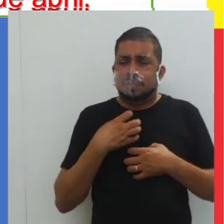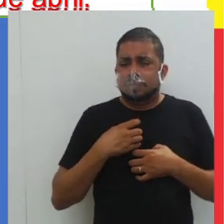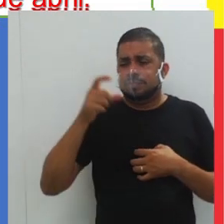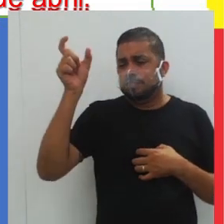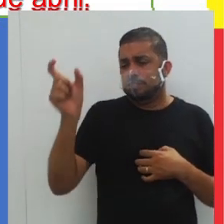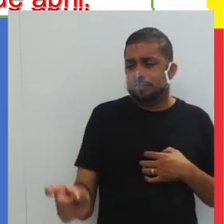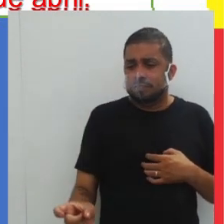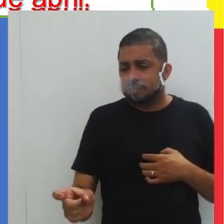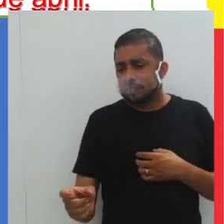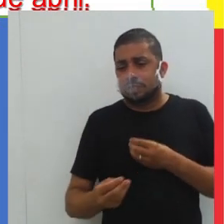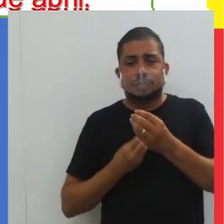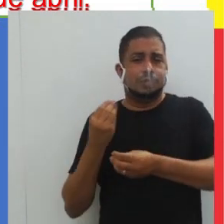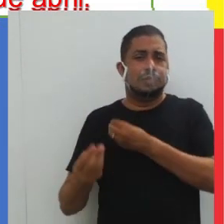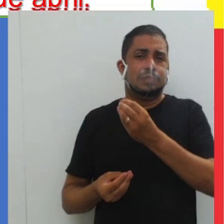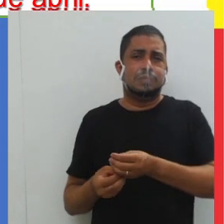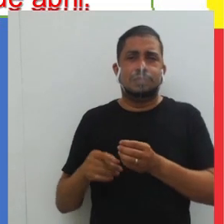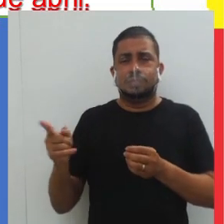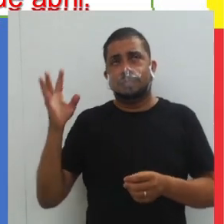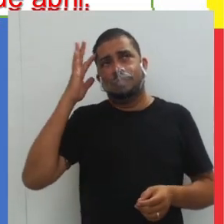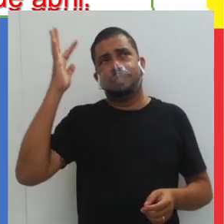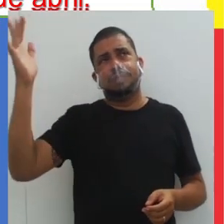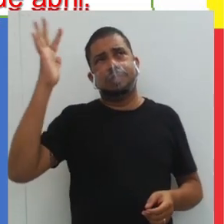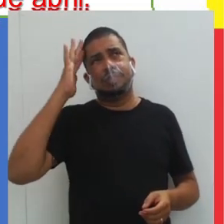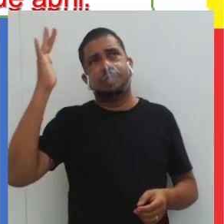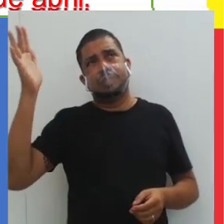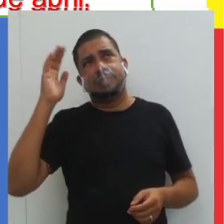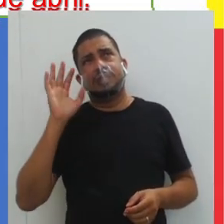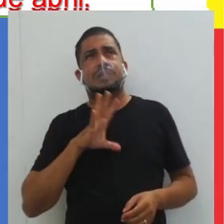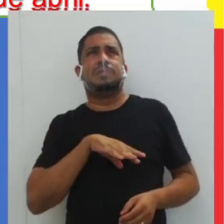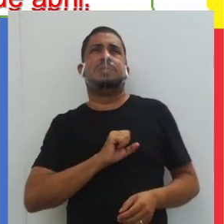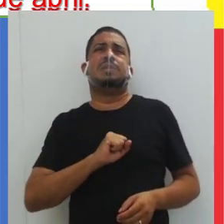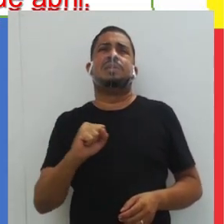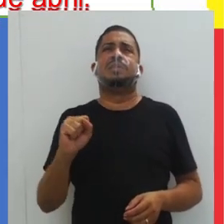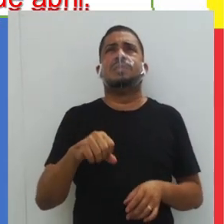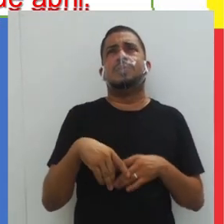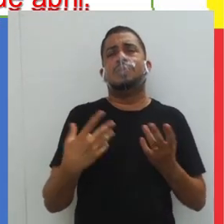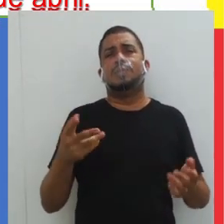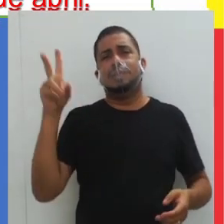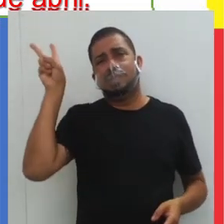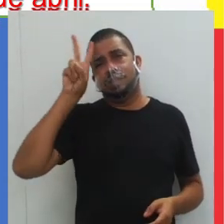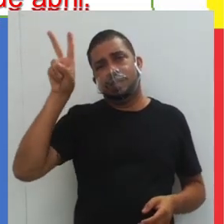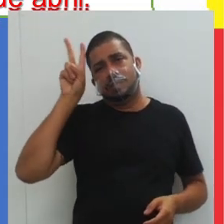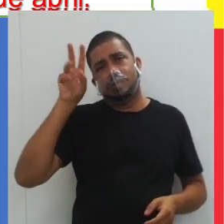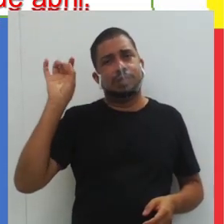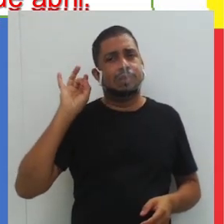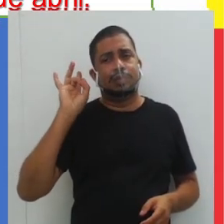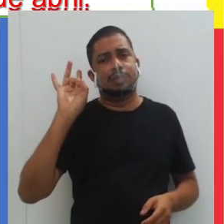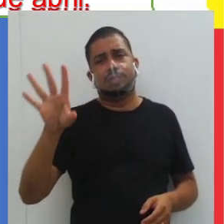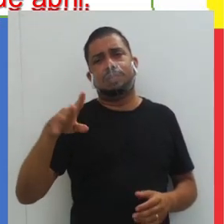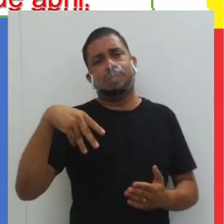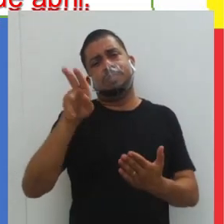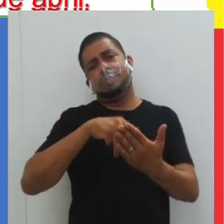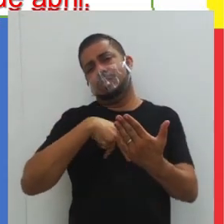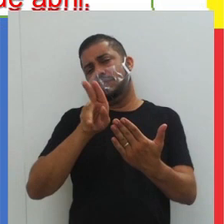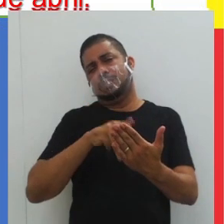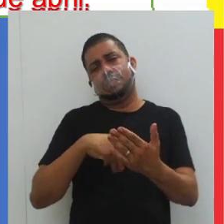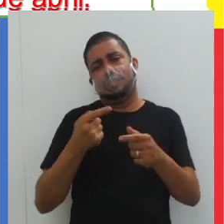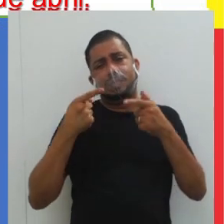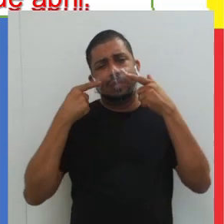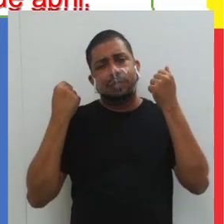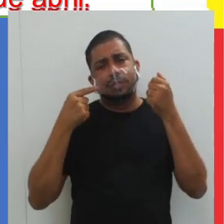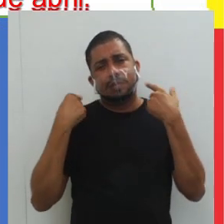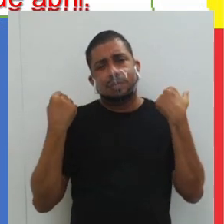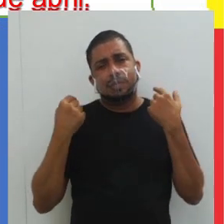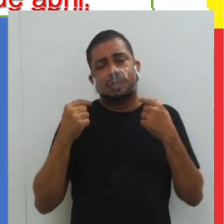estereotipado, como a figura fictícia criada em romances ou lembrado somente em uma pintura no